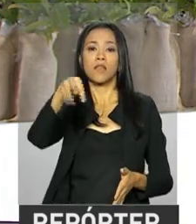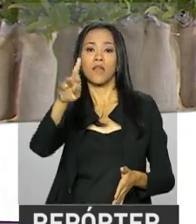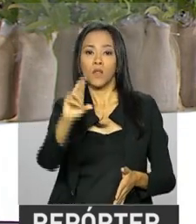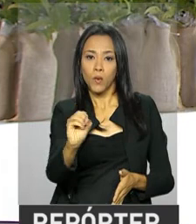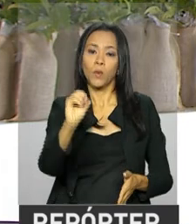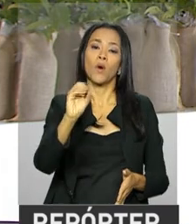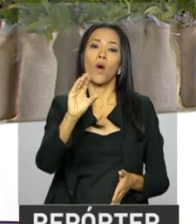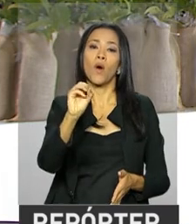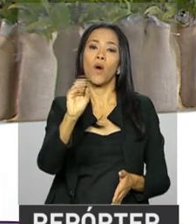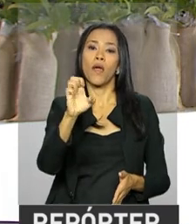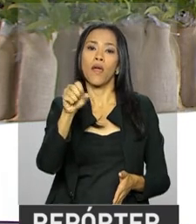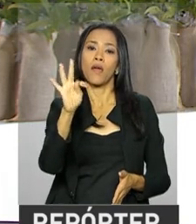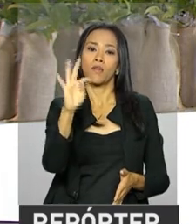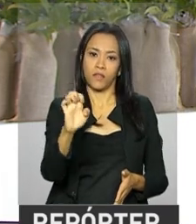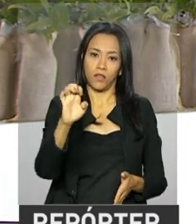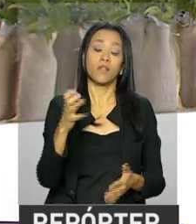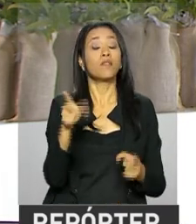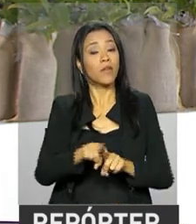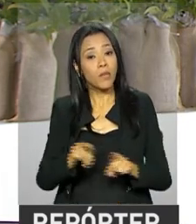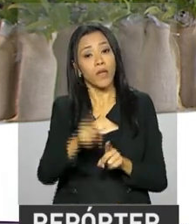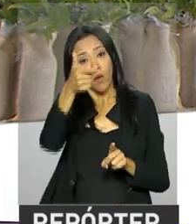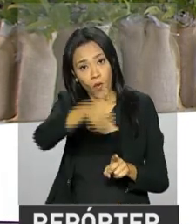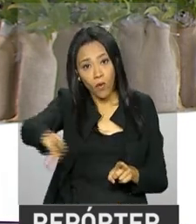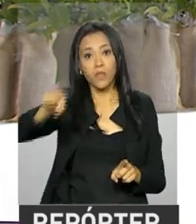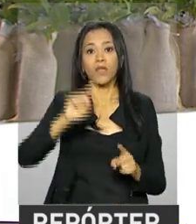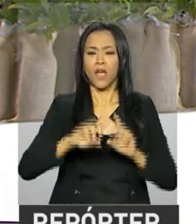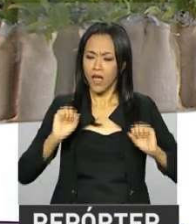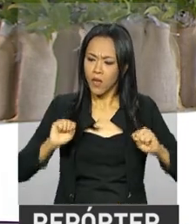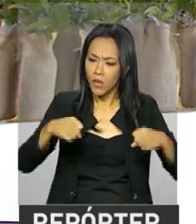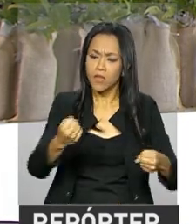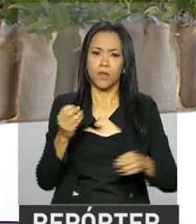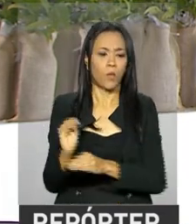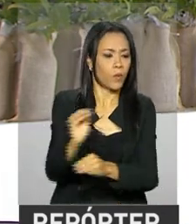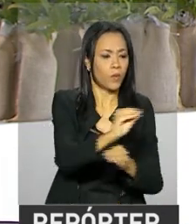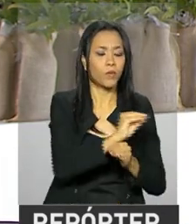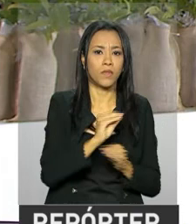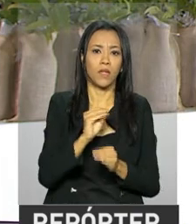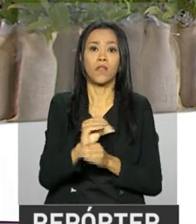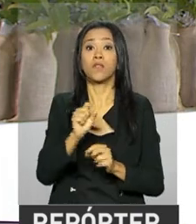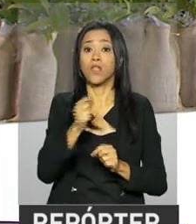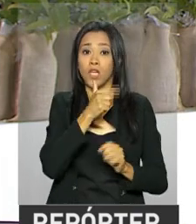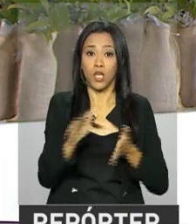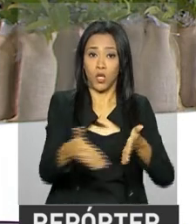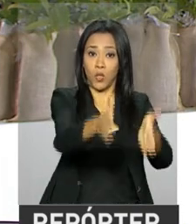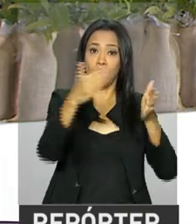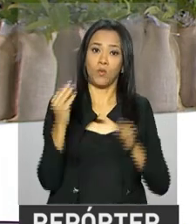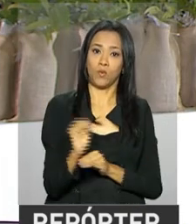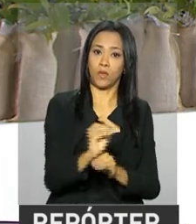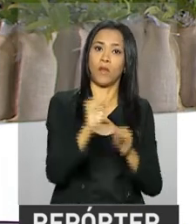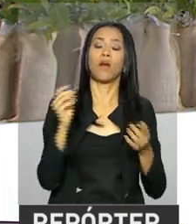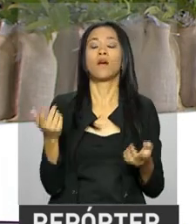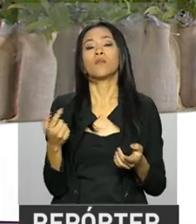um novo programa que vai promover a recuperação, conservação e revitalização de nascentes, rios e